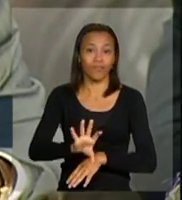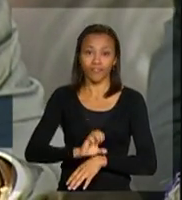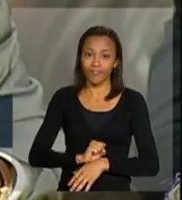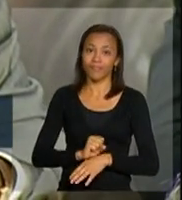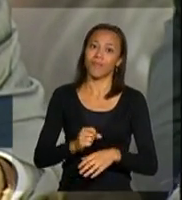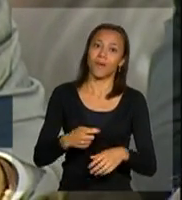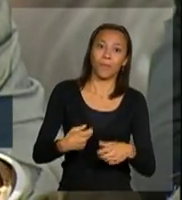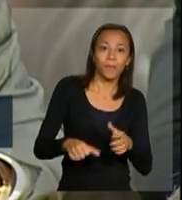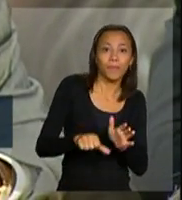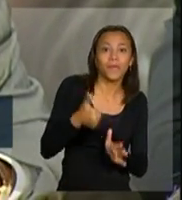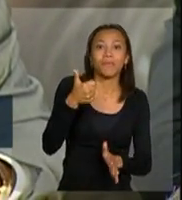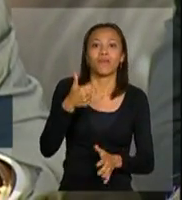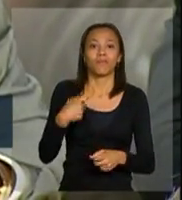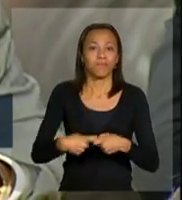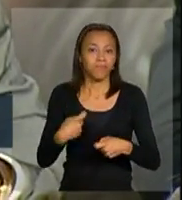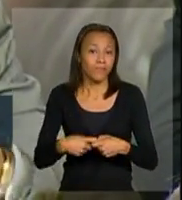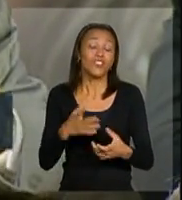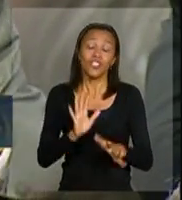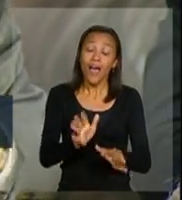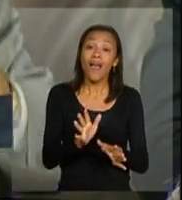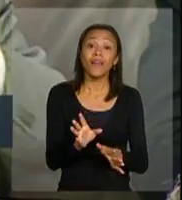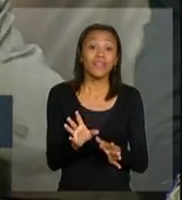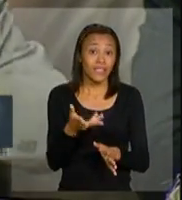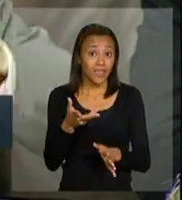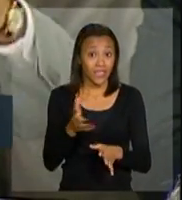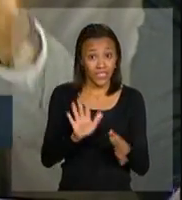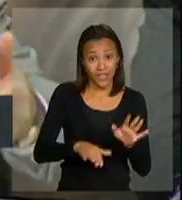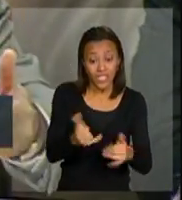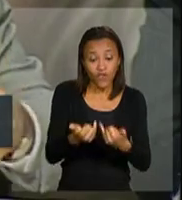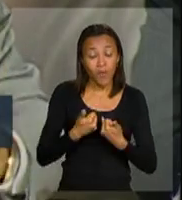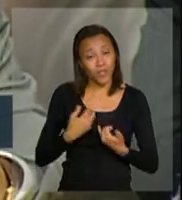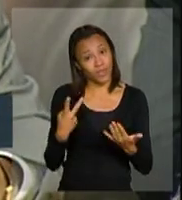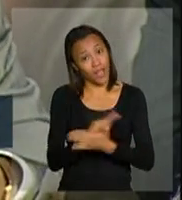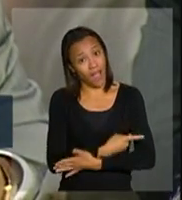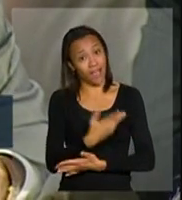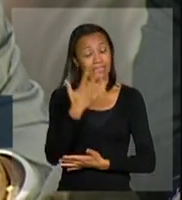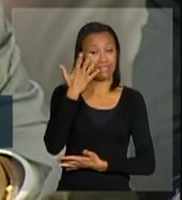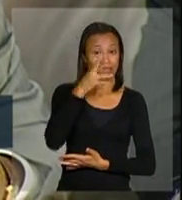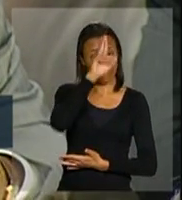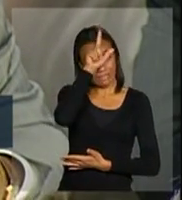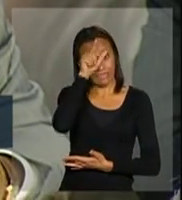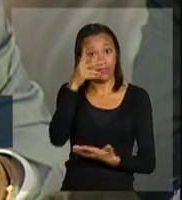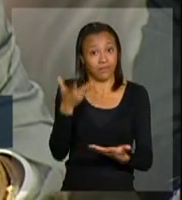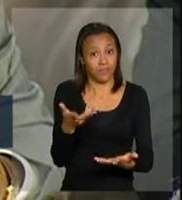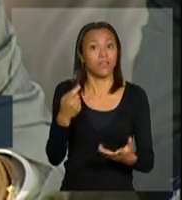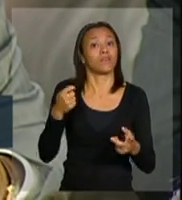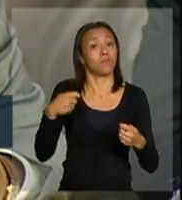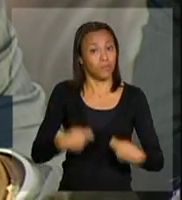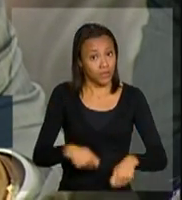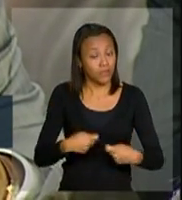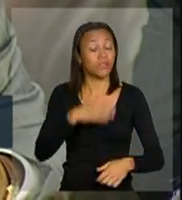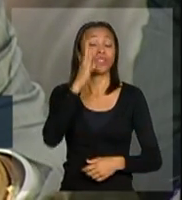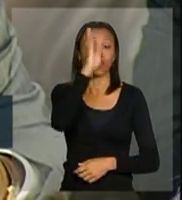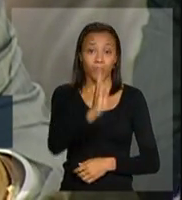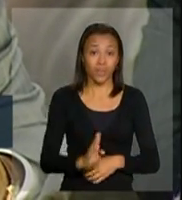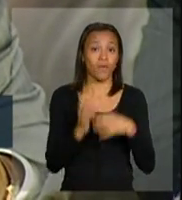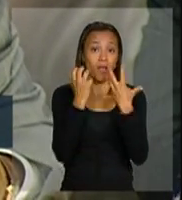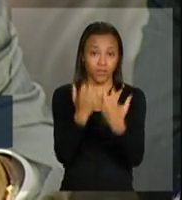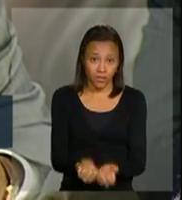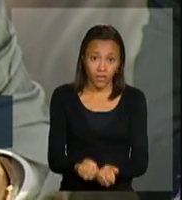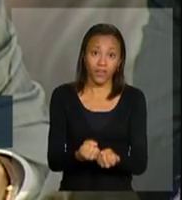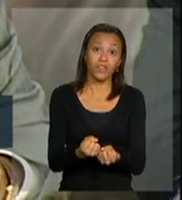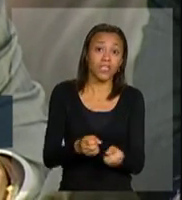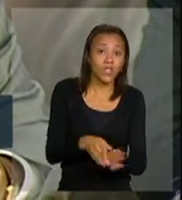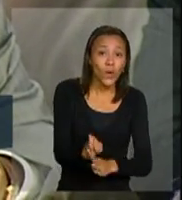Simplesmente, o jovem já adquire informações de modo equivocado ou inadequado. é fundamental, então, que o Brasil adote essa perspectiva de